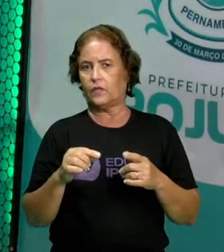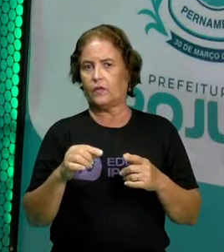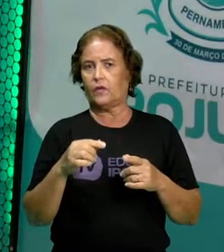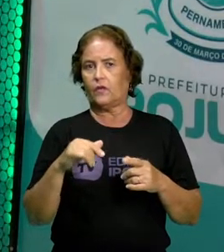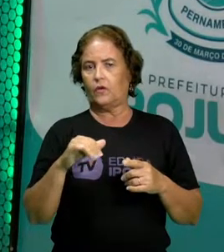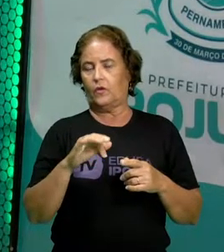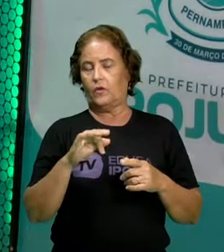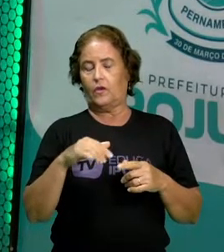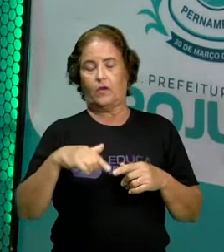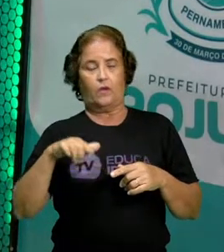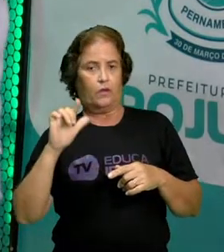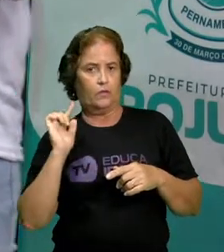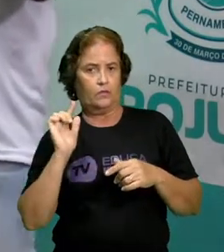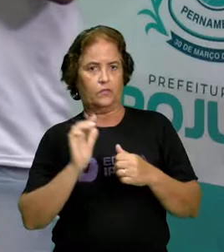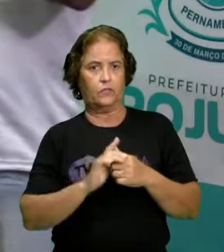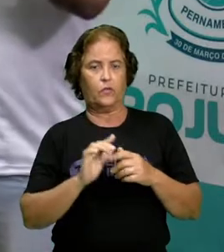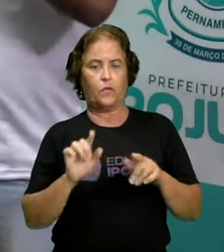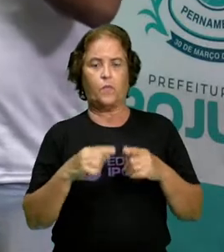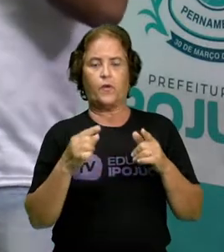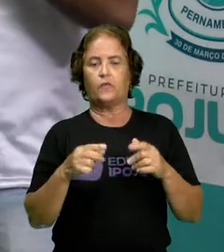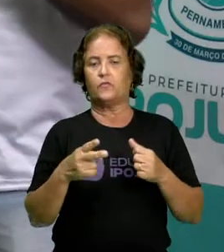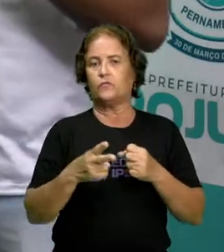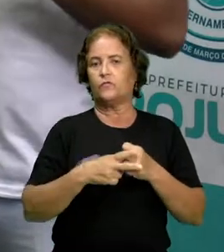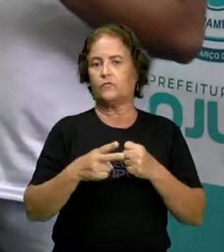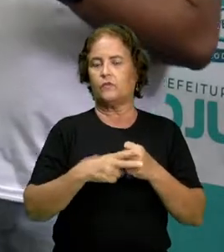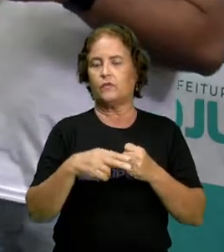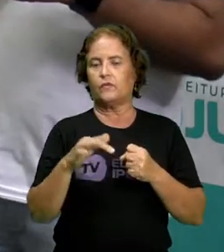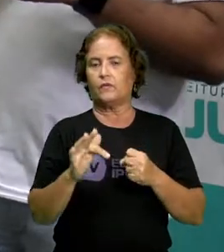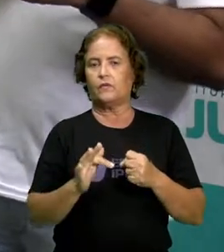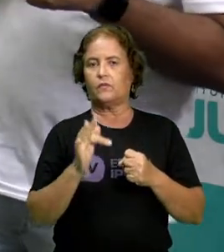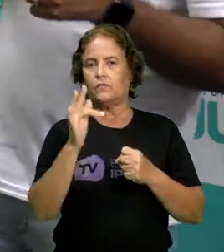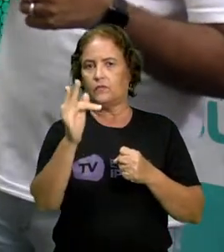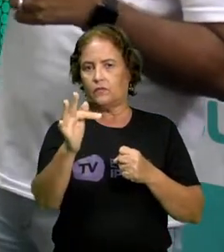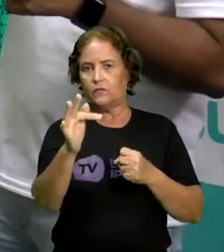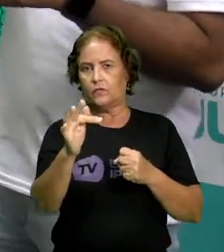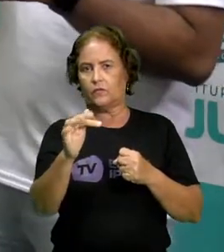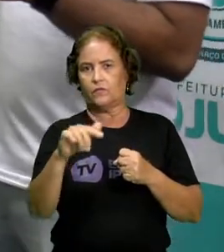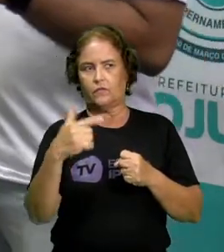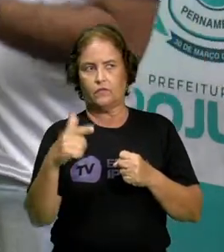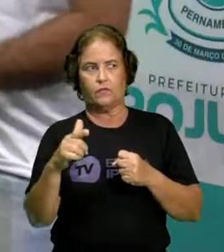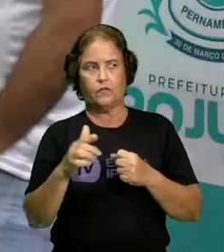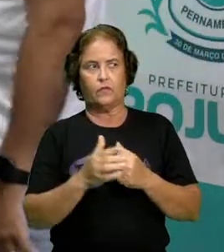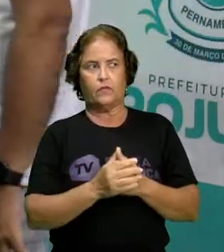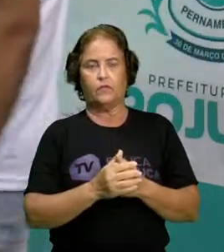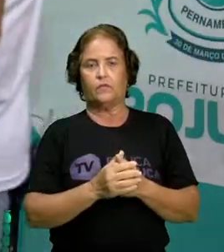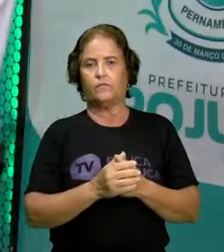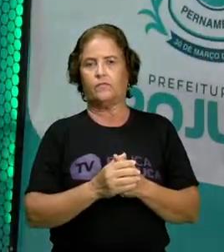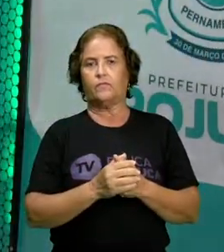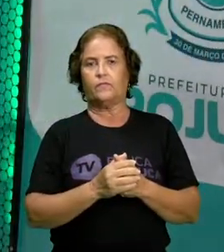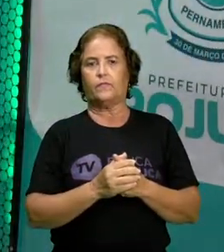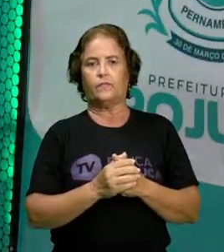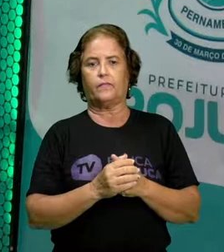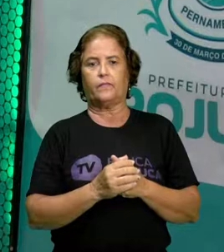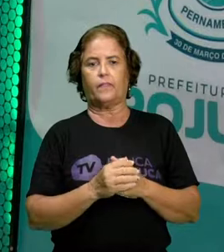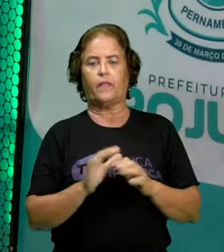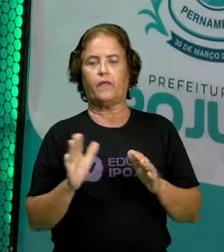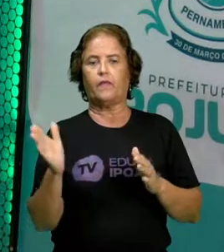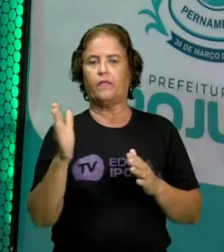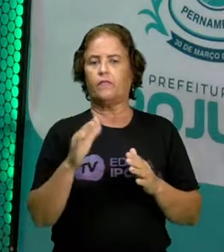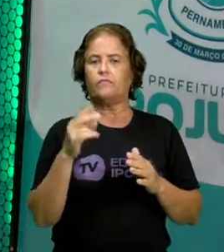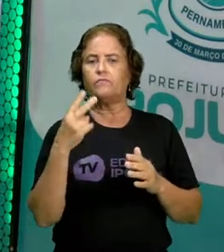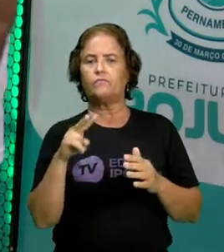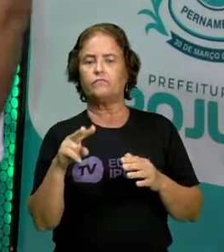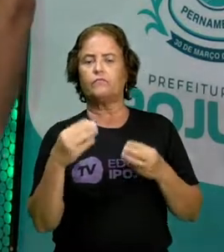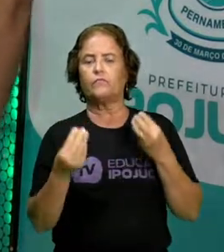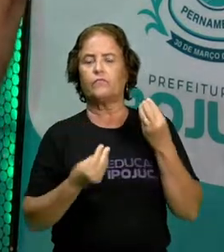no infinitivo, mas sem o to. Tranquilo? Então, vamos ver como é que fica? O